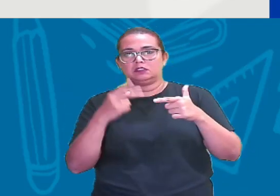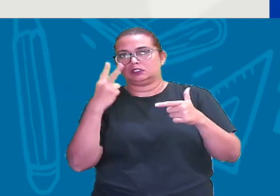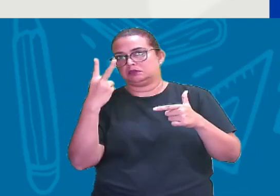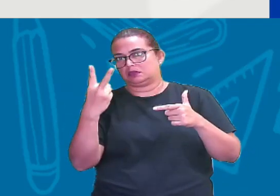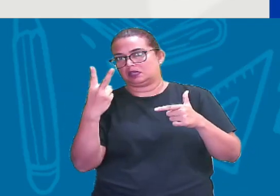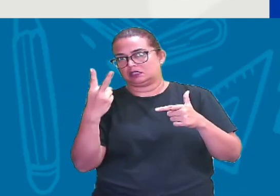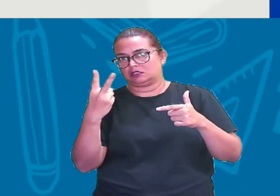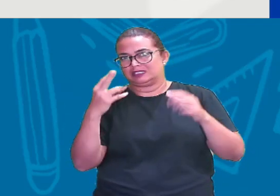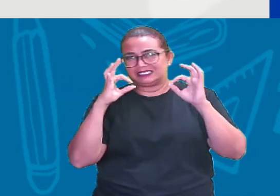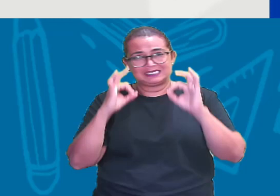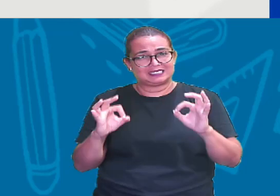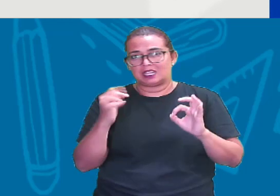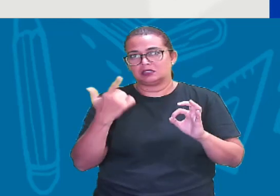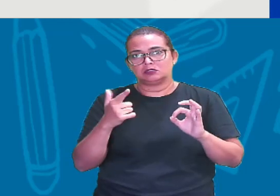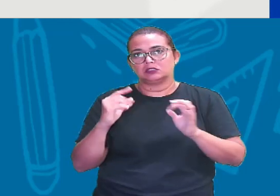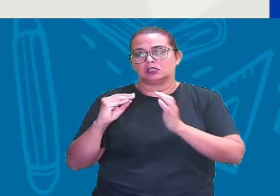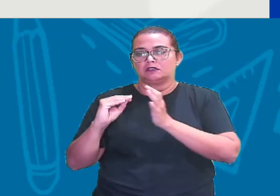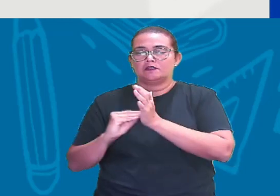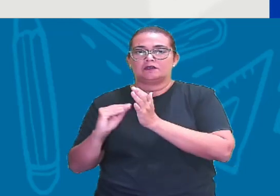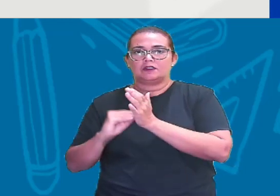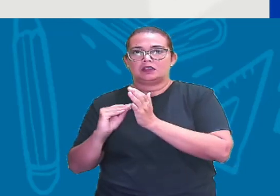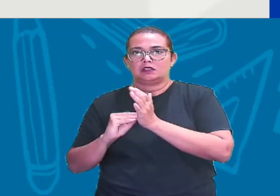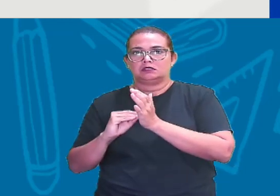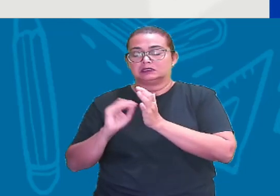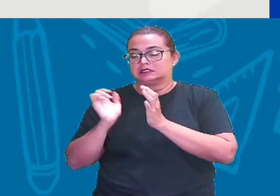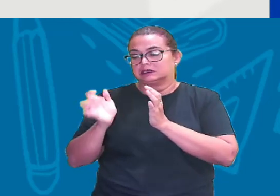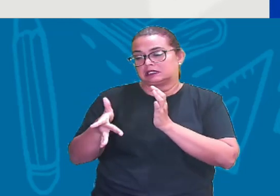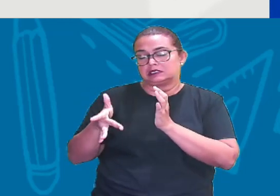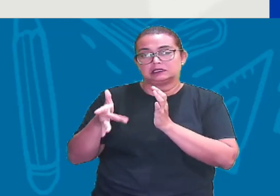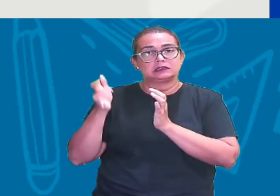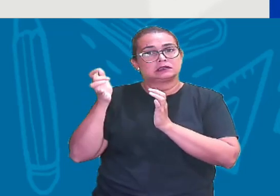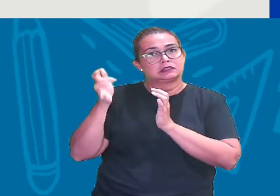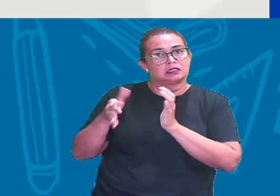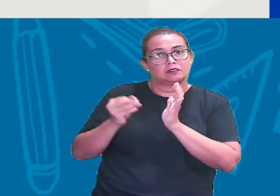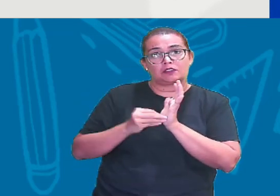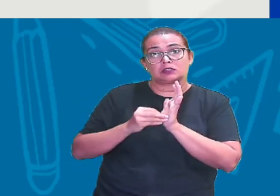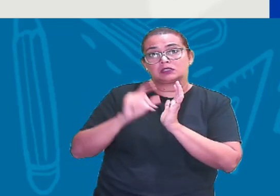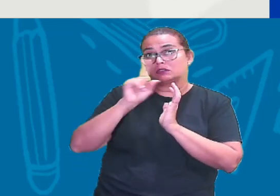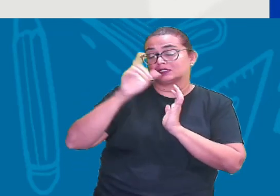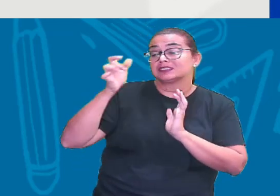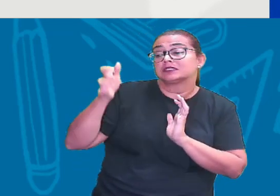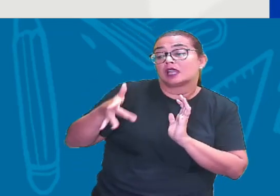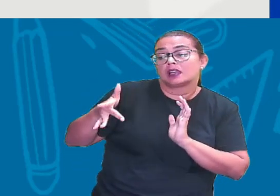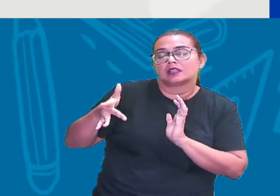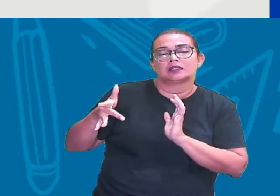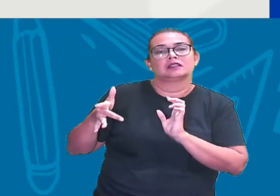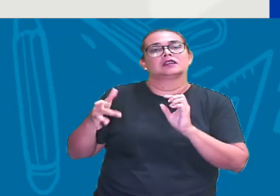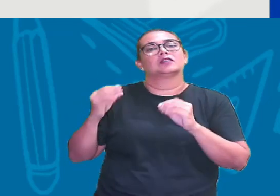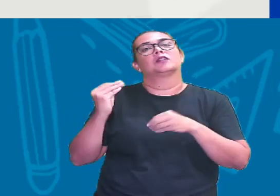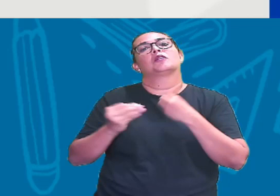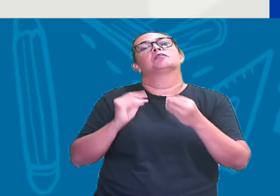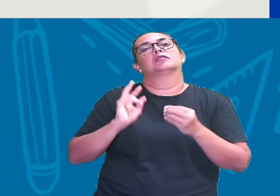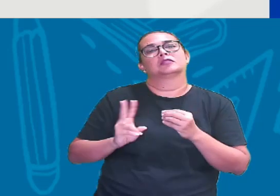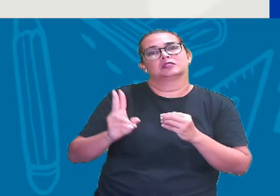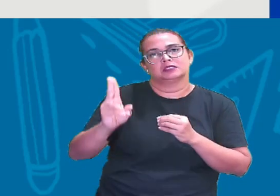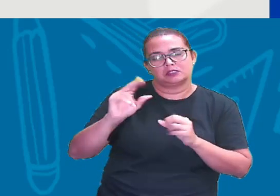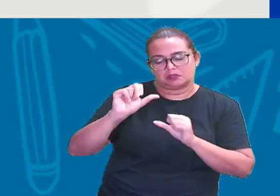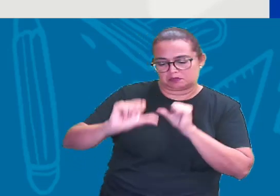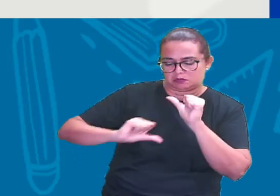sobrar Tá certo? Mas aí A gente pode Continuar Essa divisão Fazendo o que?